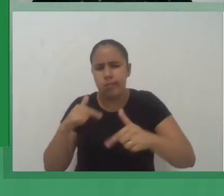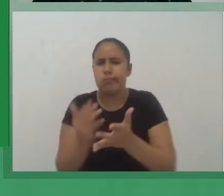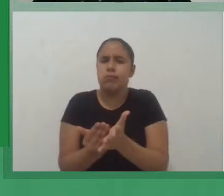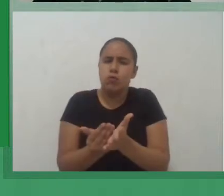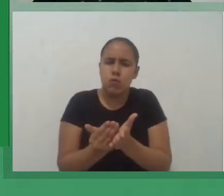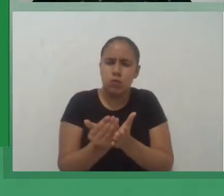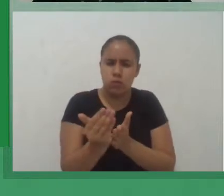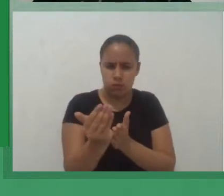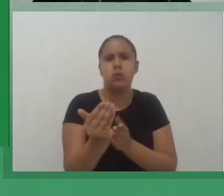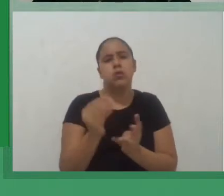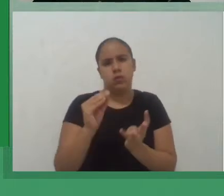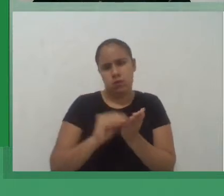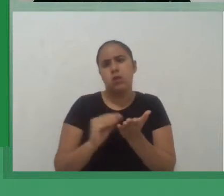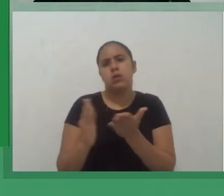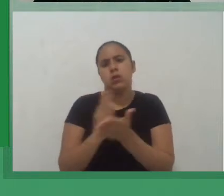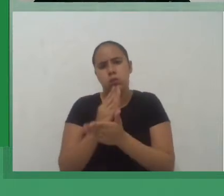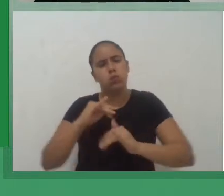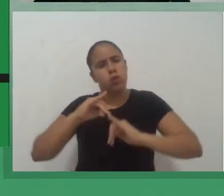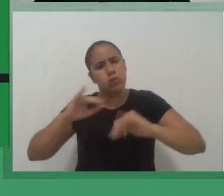Pode avançar mais um, professor?